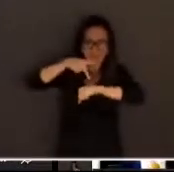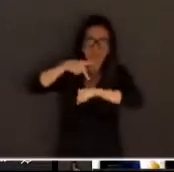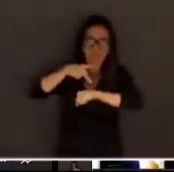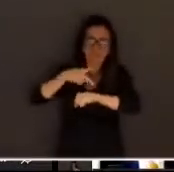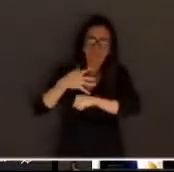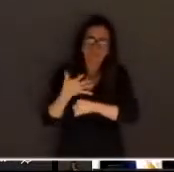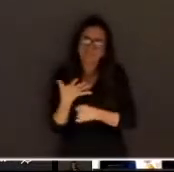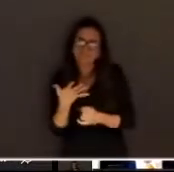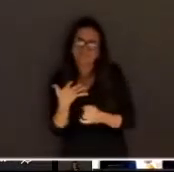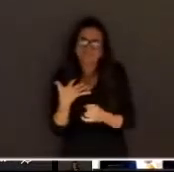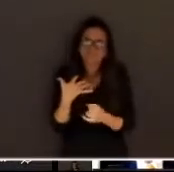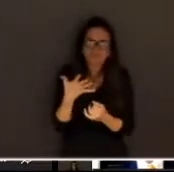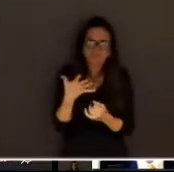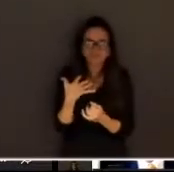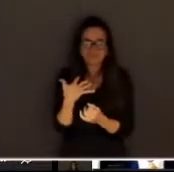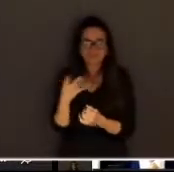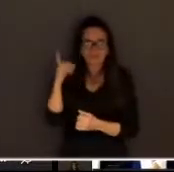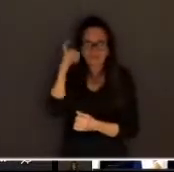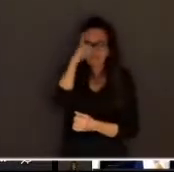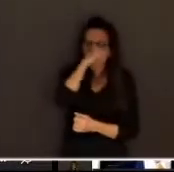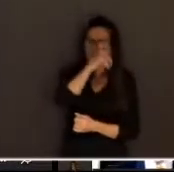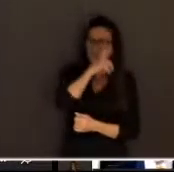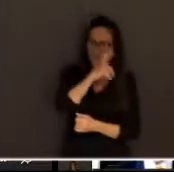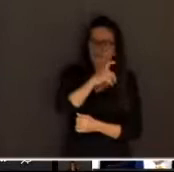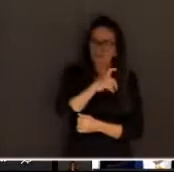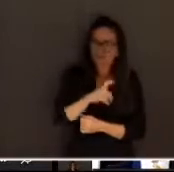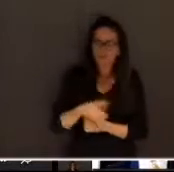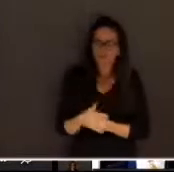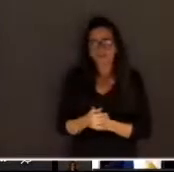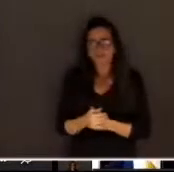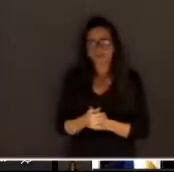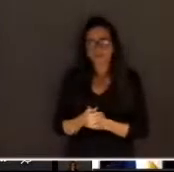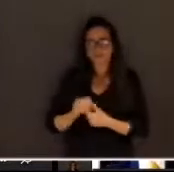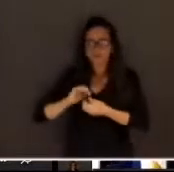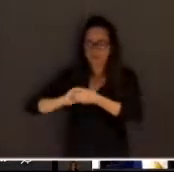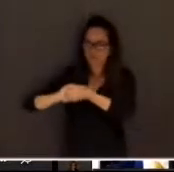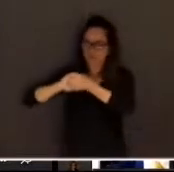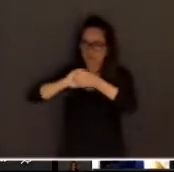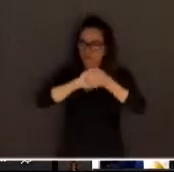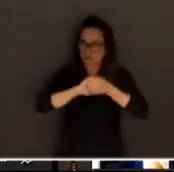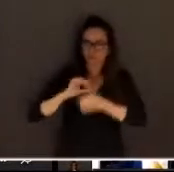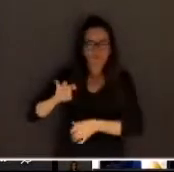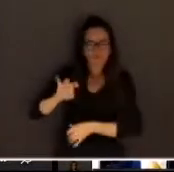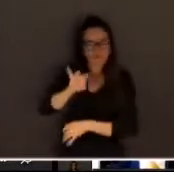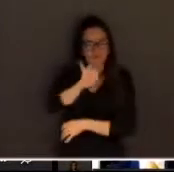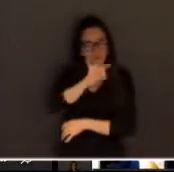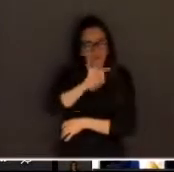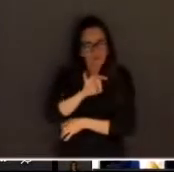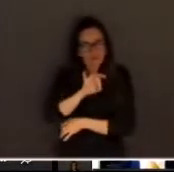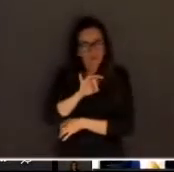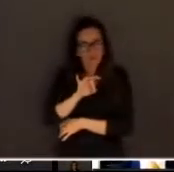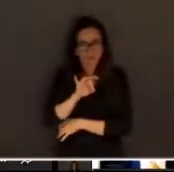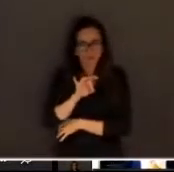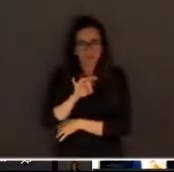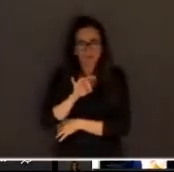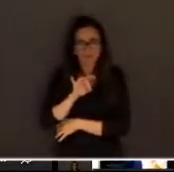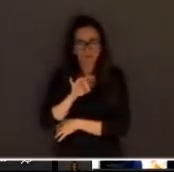pouco ordenado. Saúdo a todos os meus irmãos de confraria do júri, todos os meus